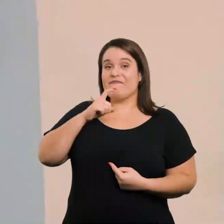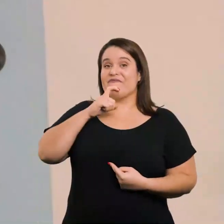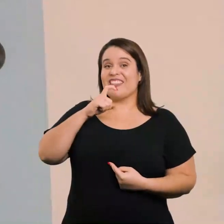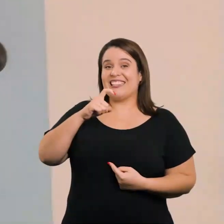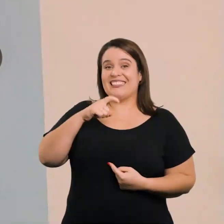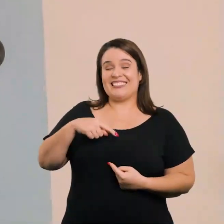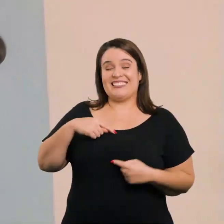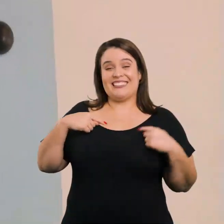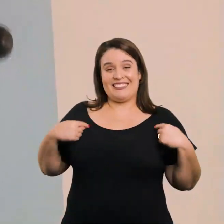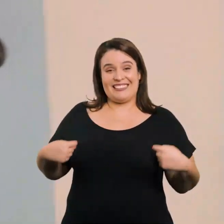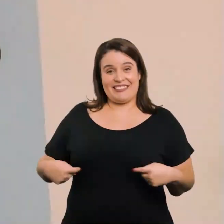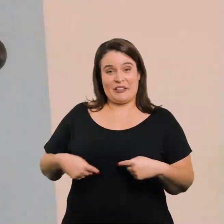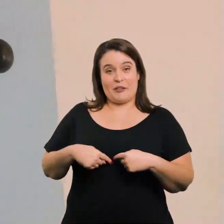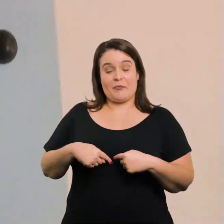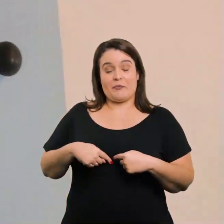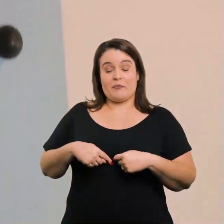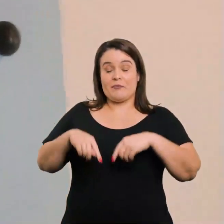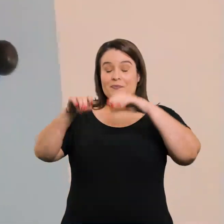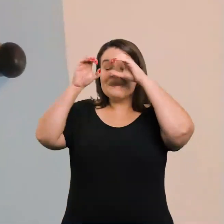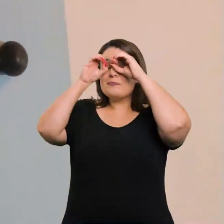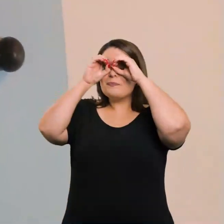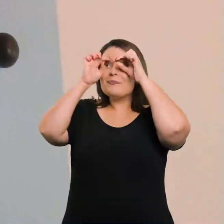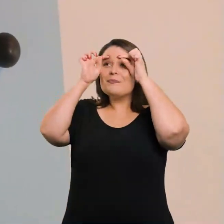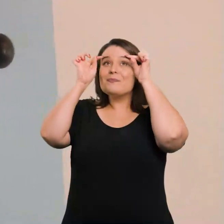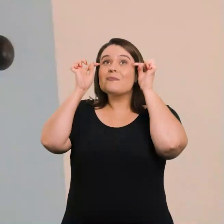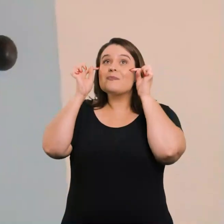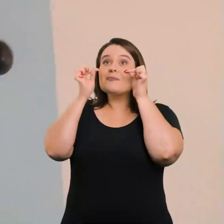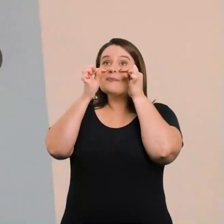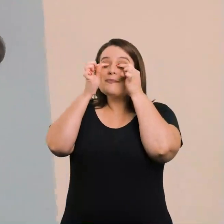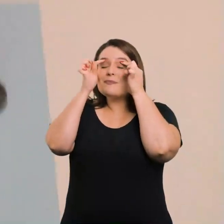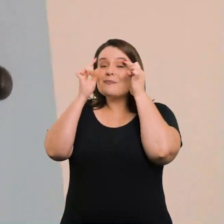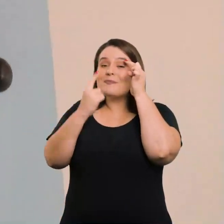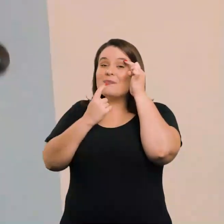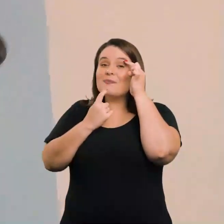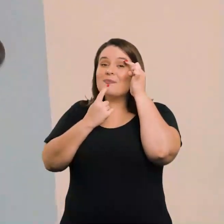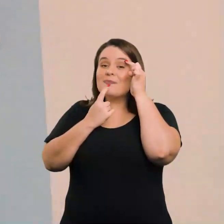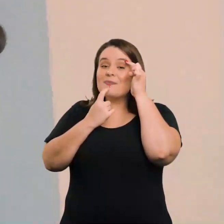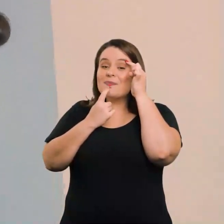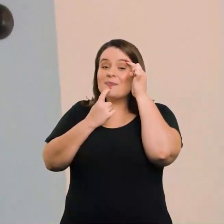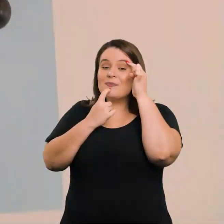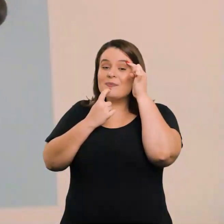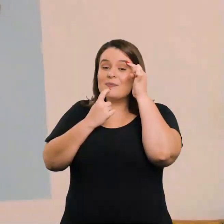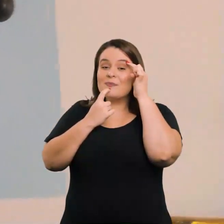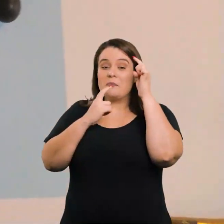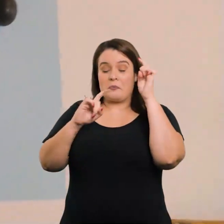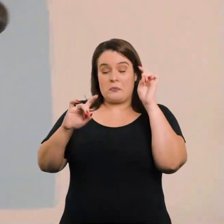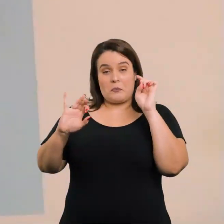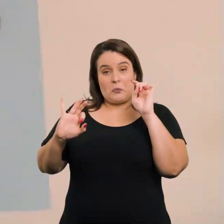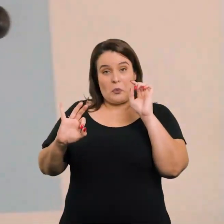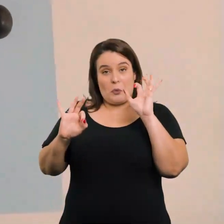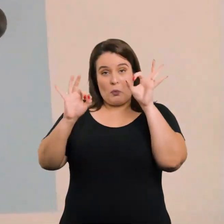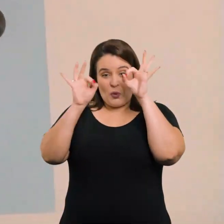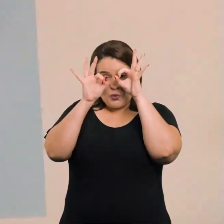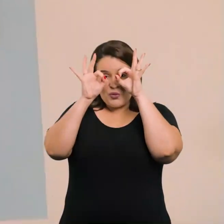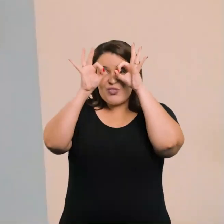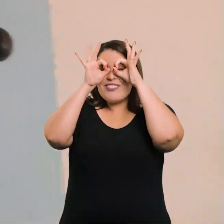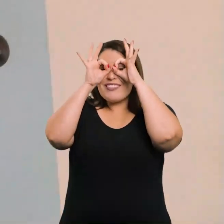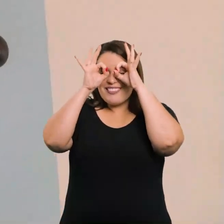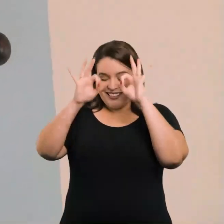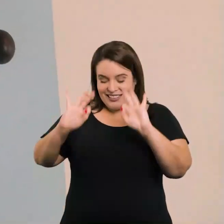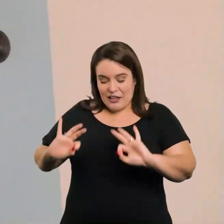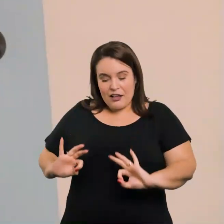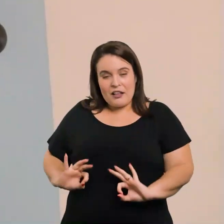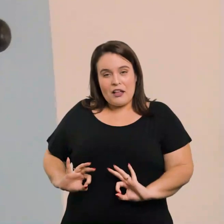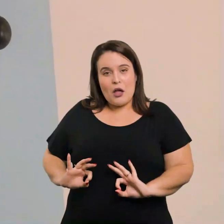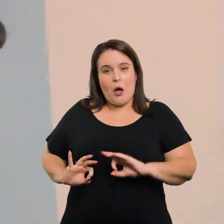fita crepe grande, o rolo verde para ser a barriga dele bem redonda. Dois olhos redondinhos com a fita adesiva vermelha. Os